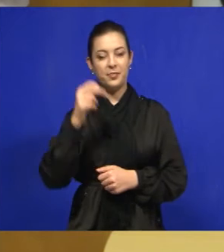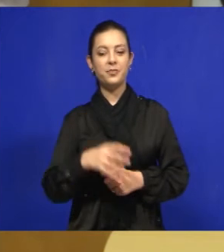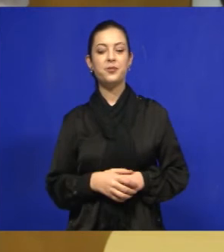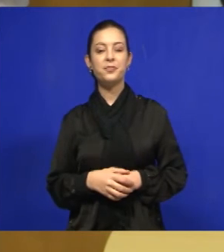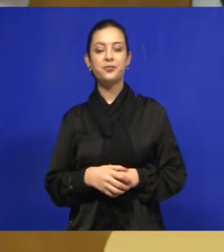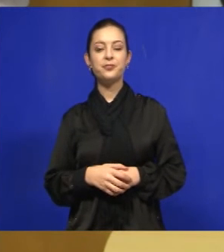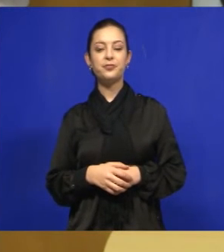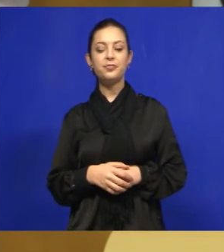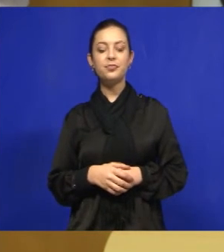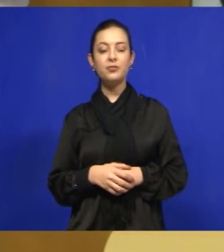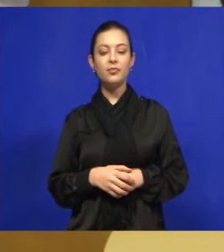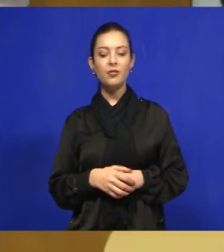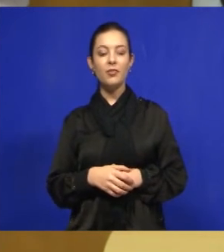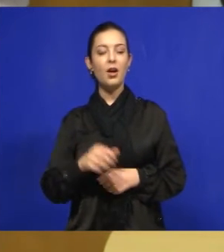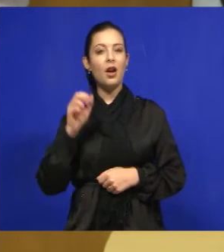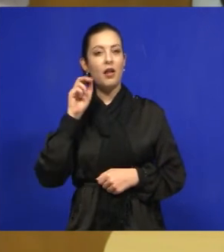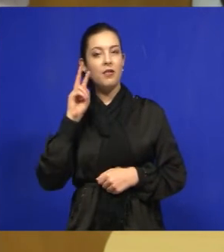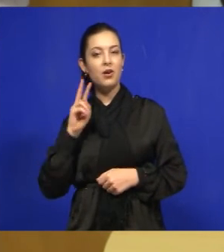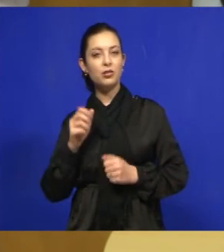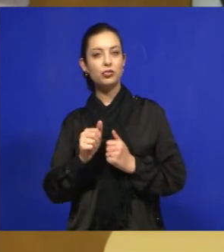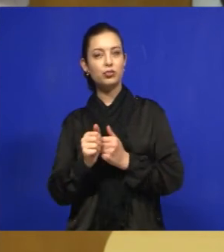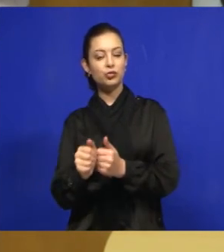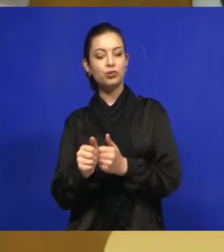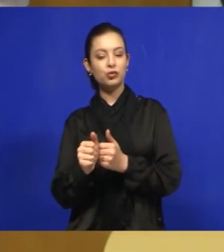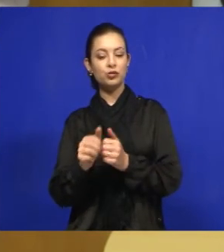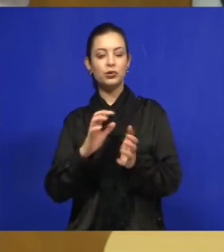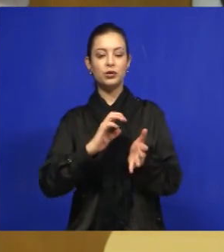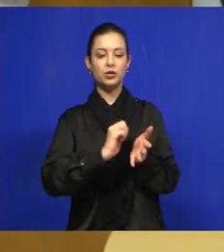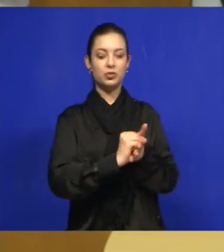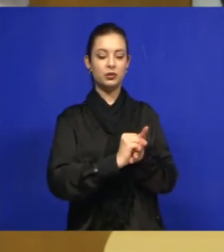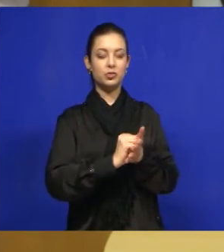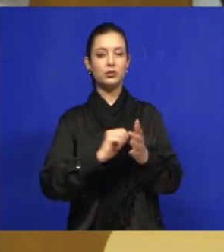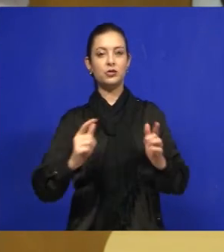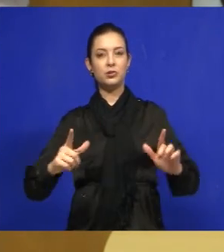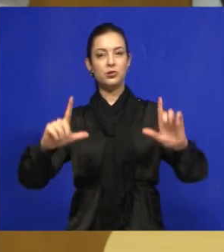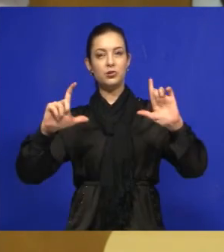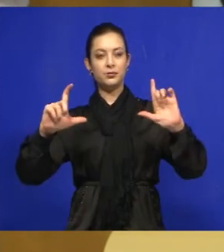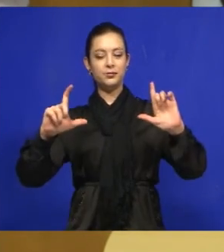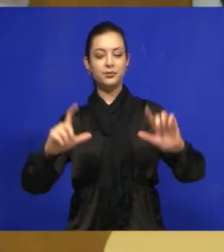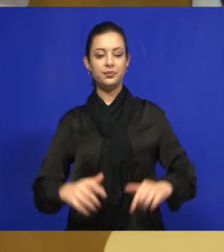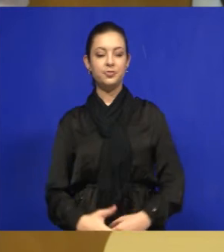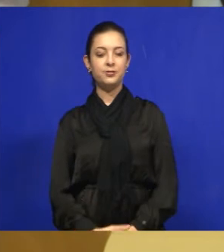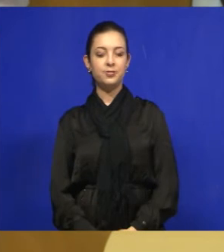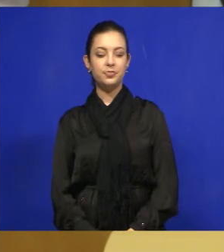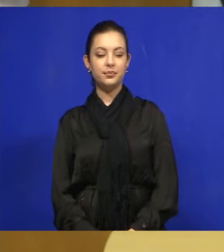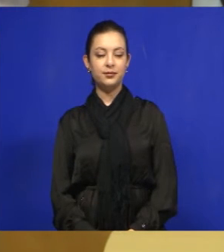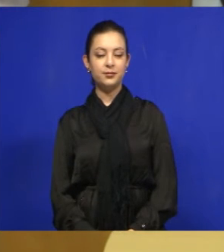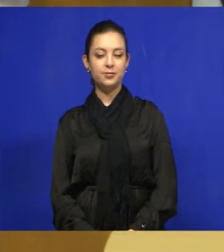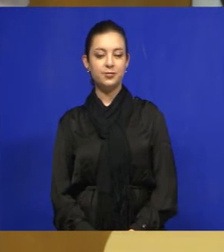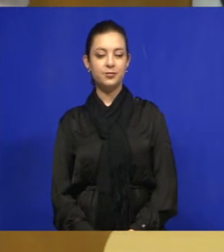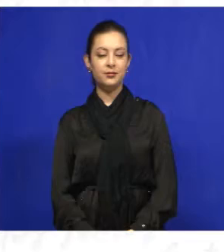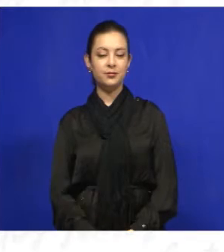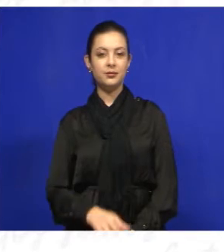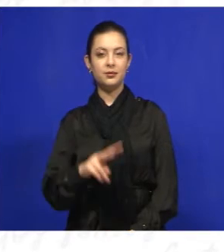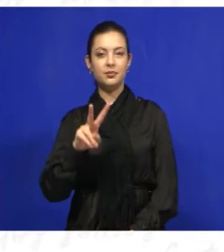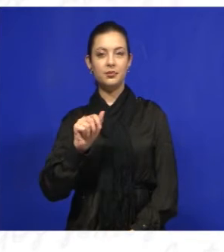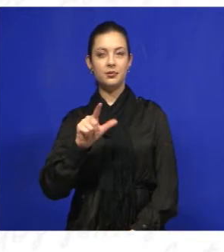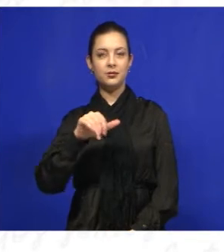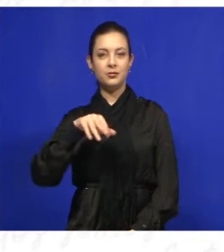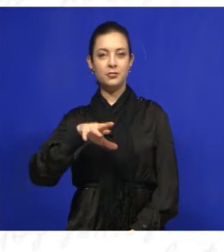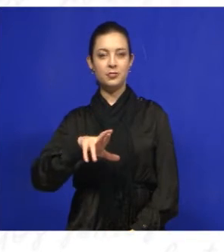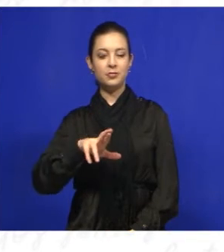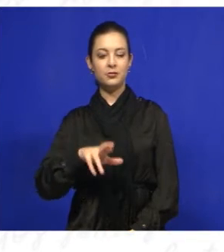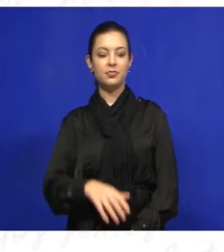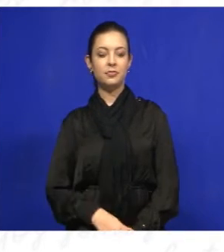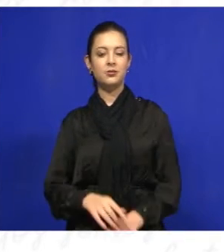com os vereadores, registramos esse momento ali, pode mostrar a foto novamente, vereador Valmir do Parque Meia